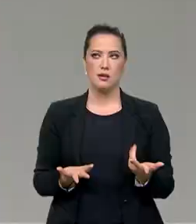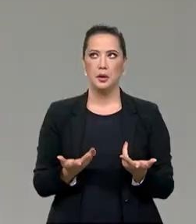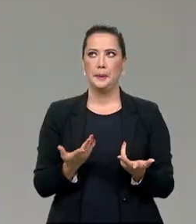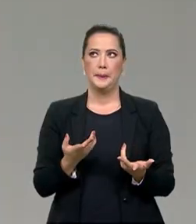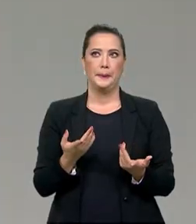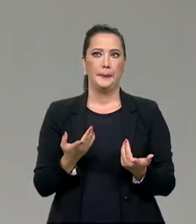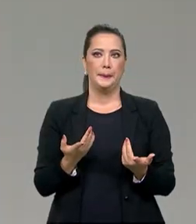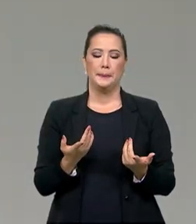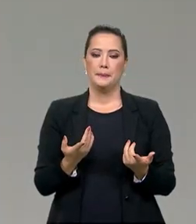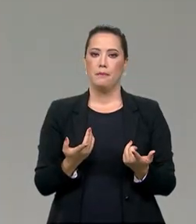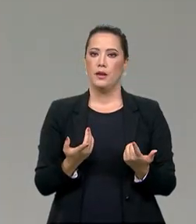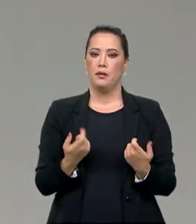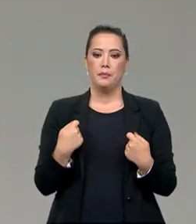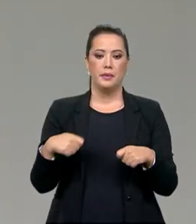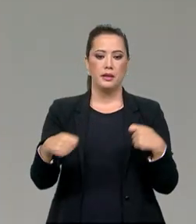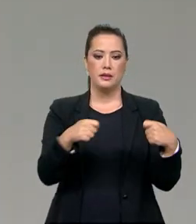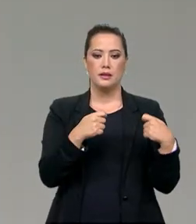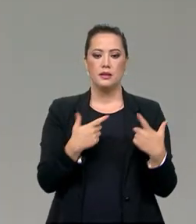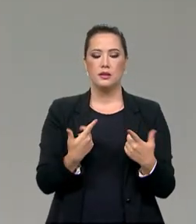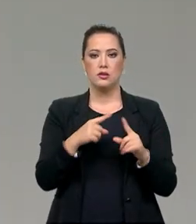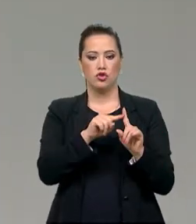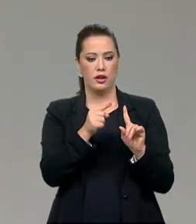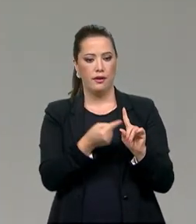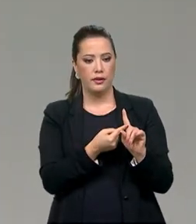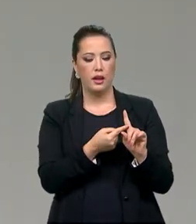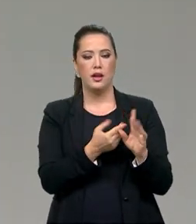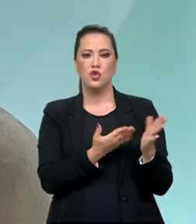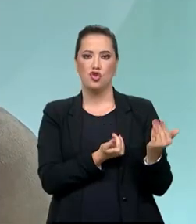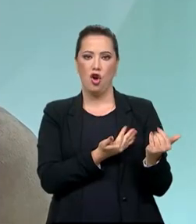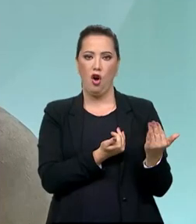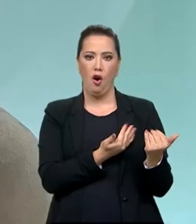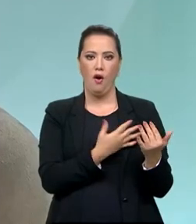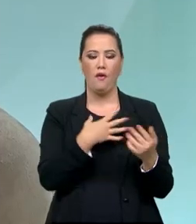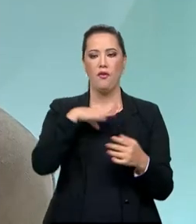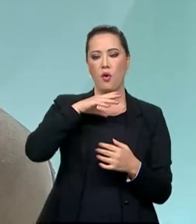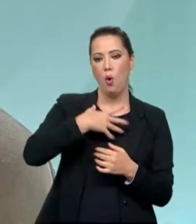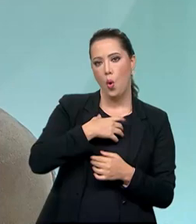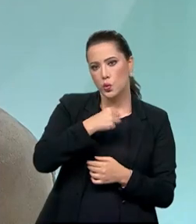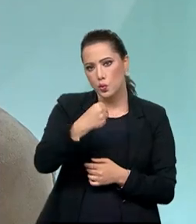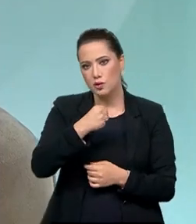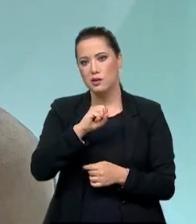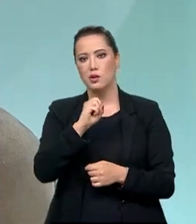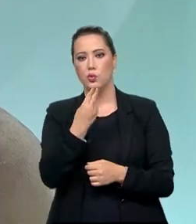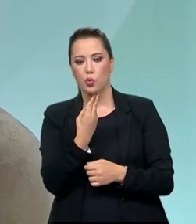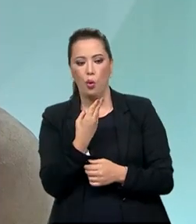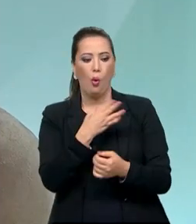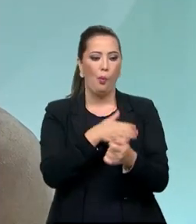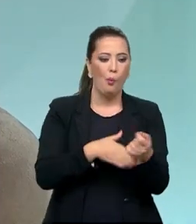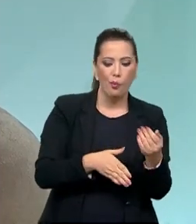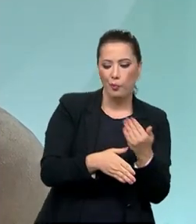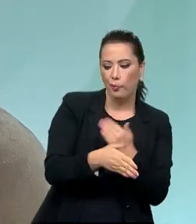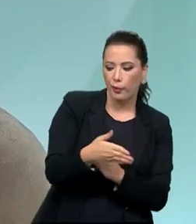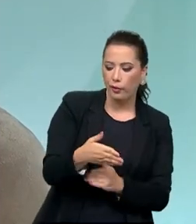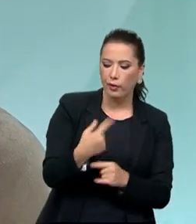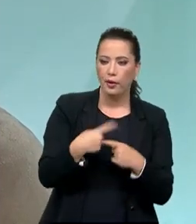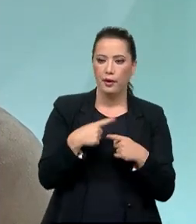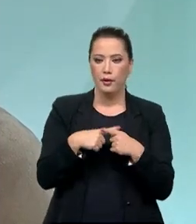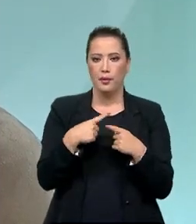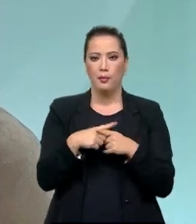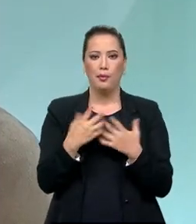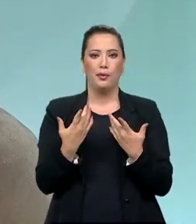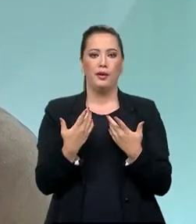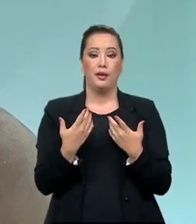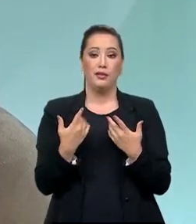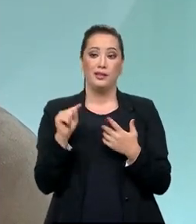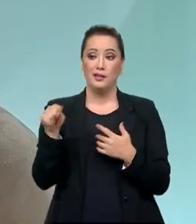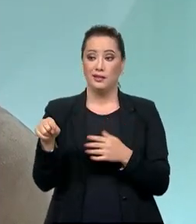políticas de gravidez na adolescência e suicídio e automutilação porque houve uma frustração afetiva. Então,